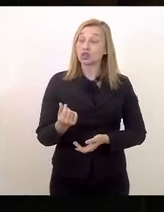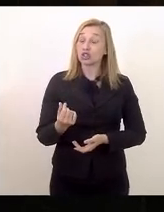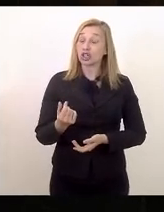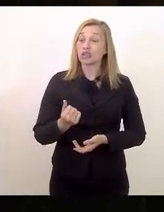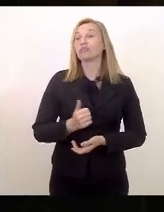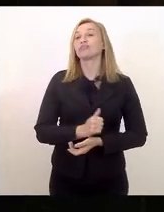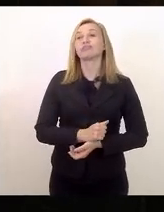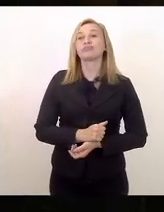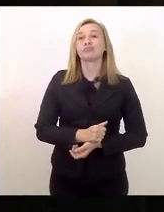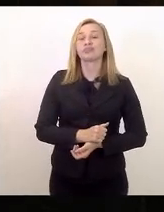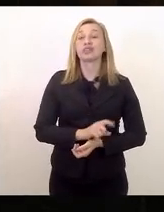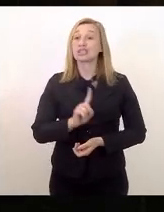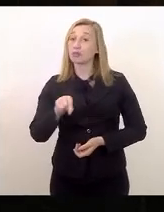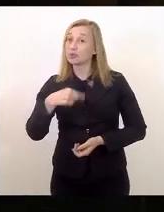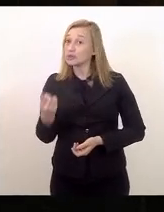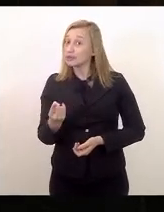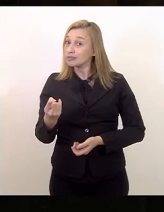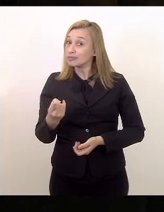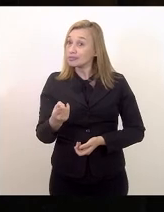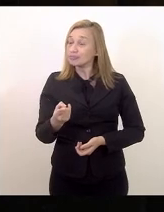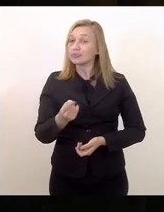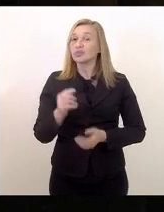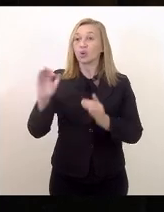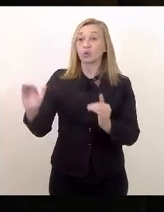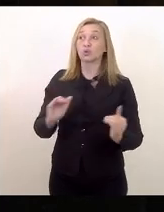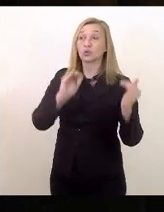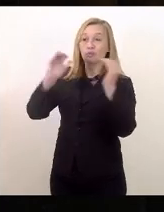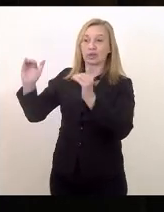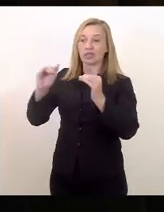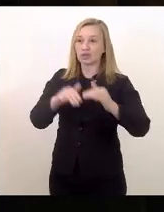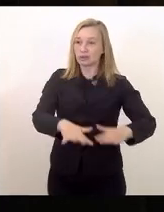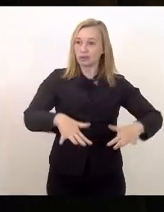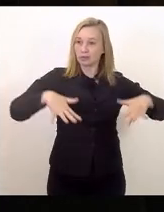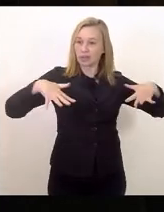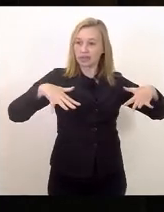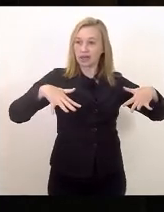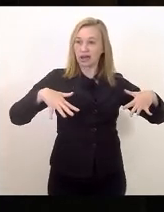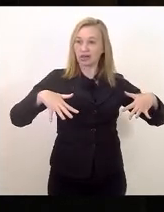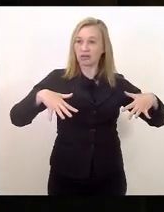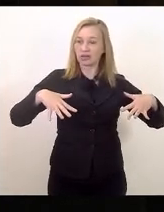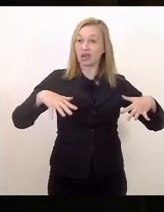o soberano plenário irá decidir.